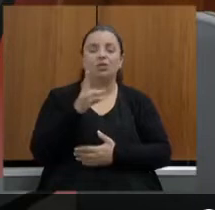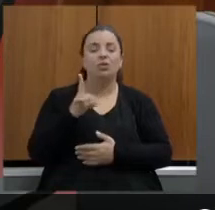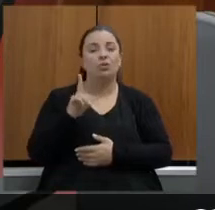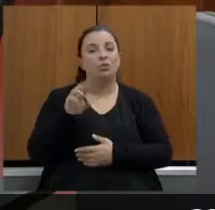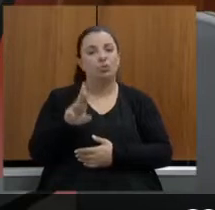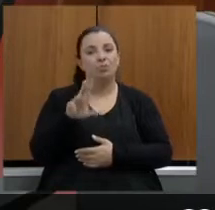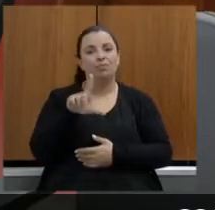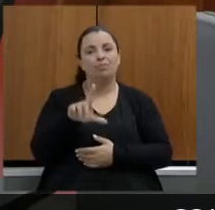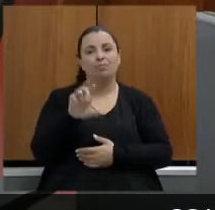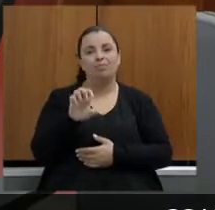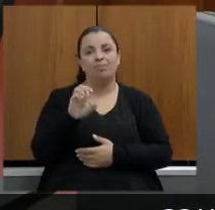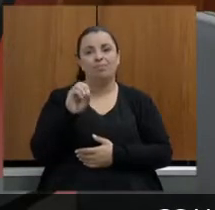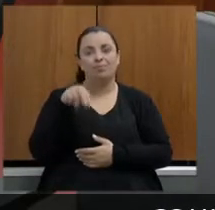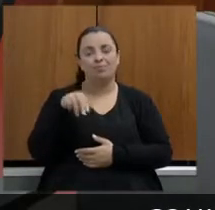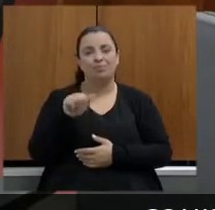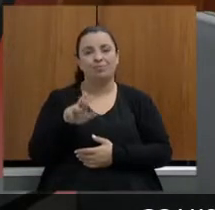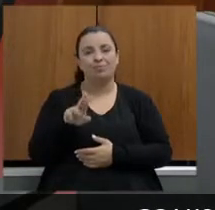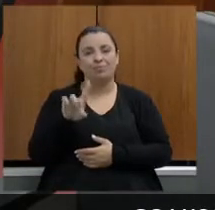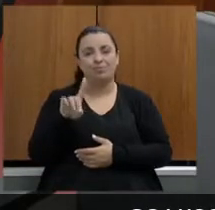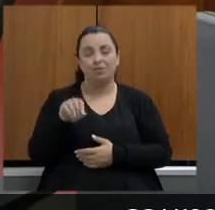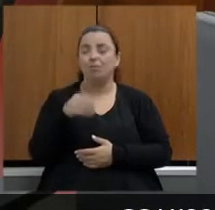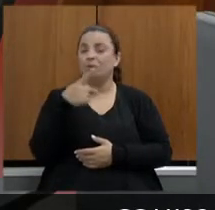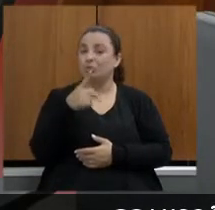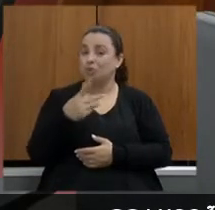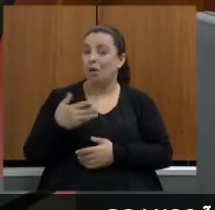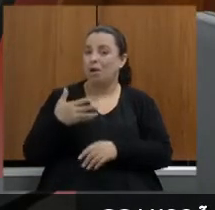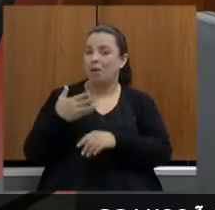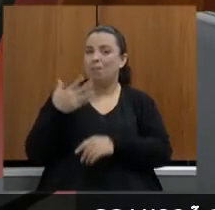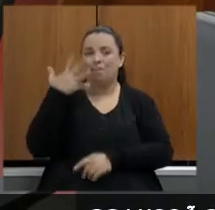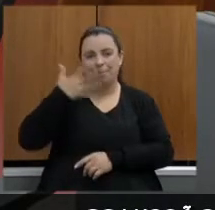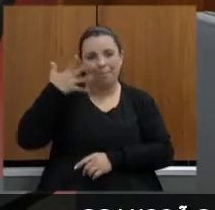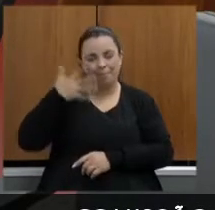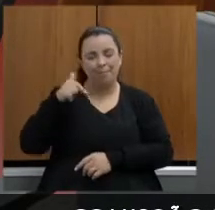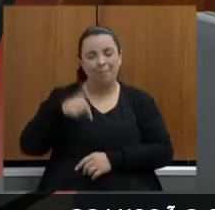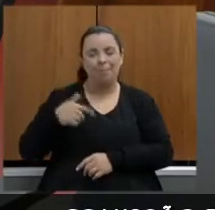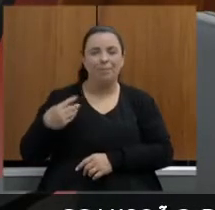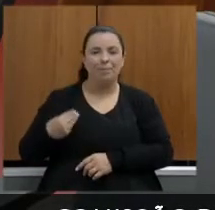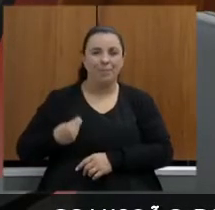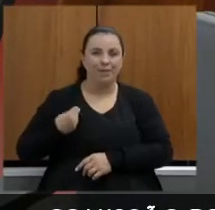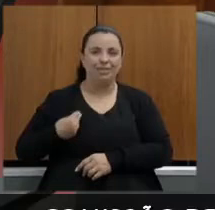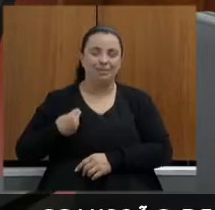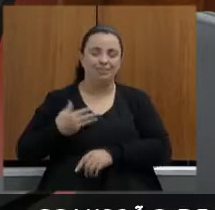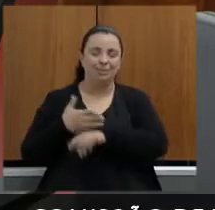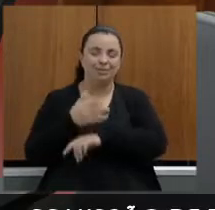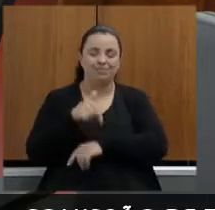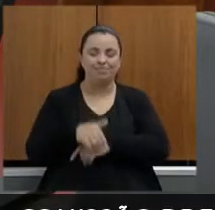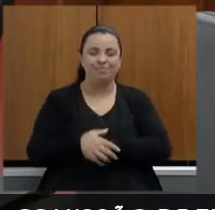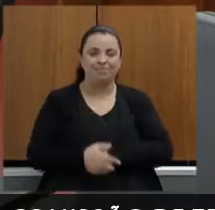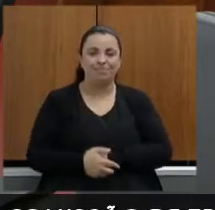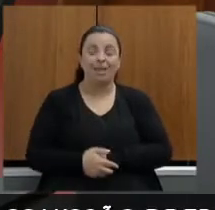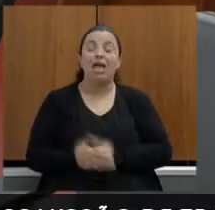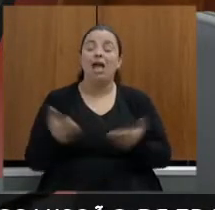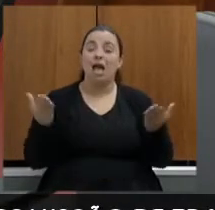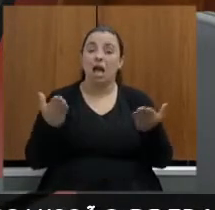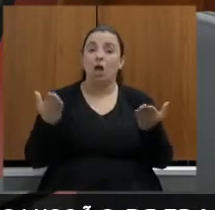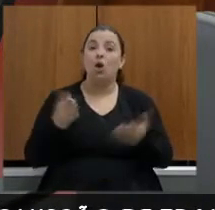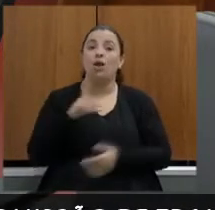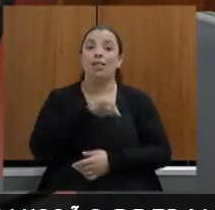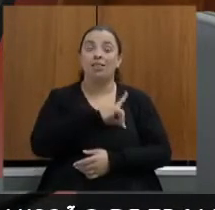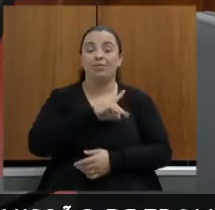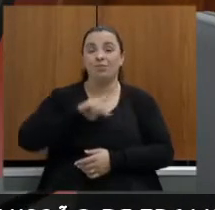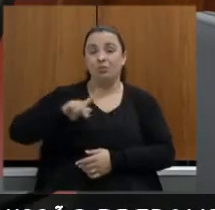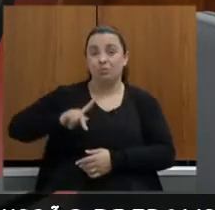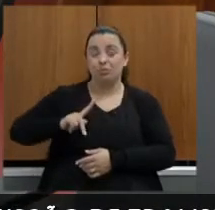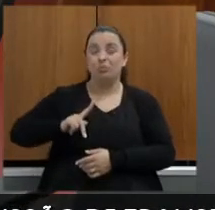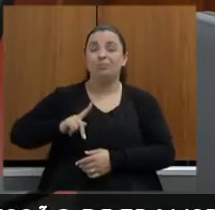pela brilhante participação e vamos ouvir a defensoria pública na palavra do doutor Paulo César Azevedo